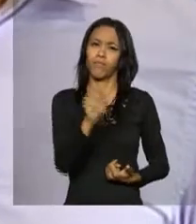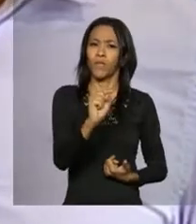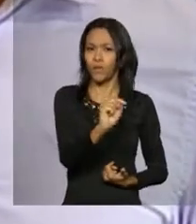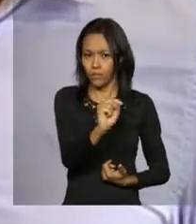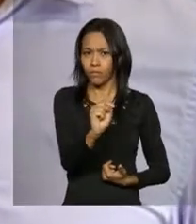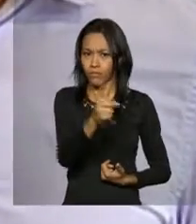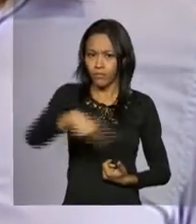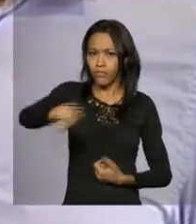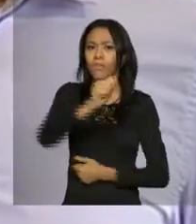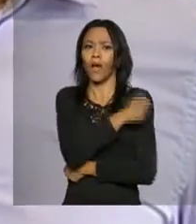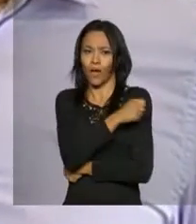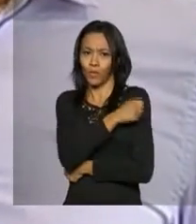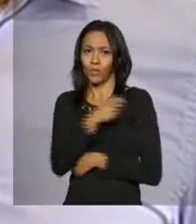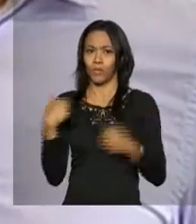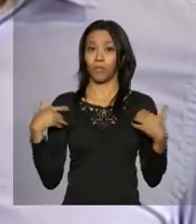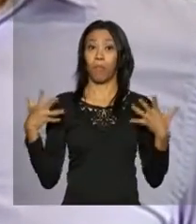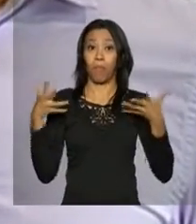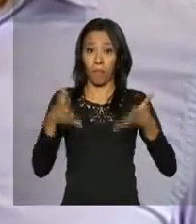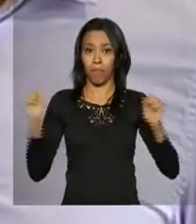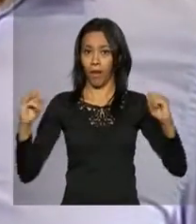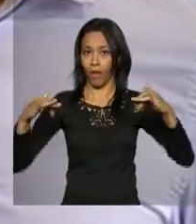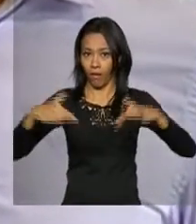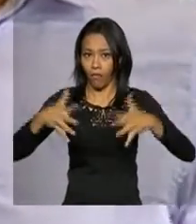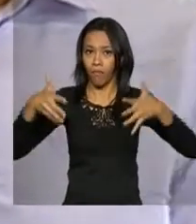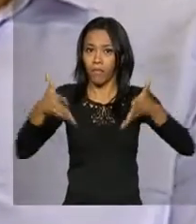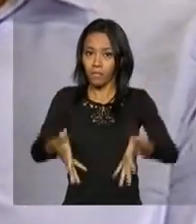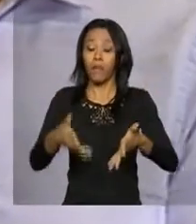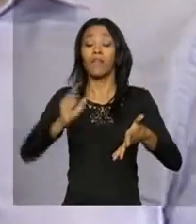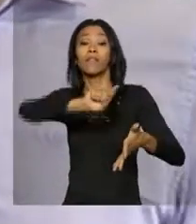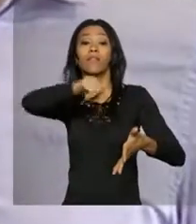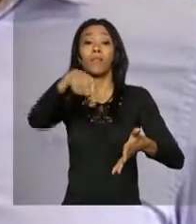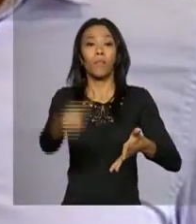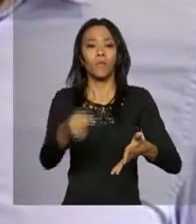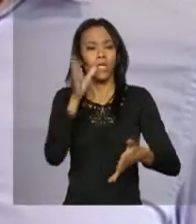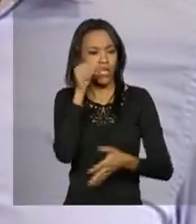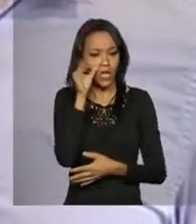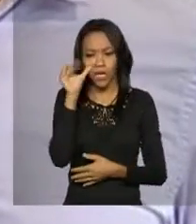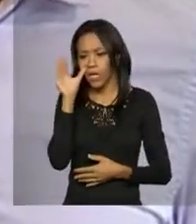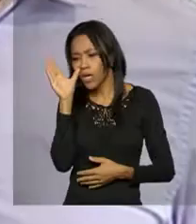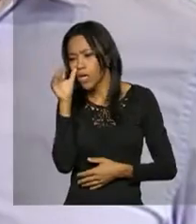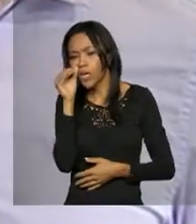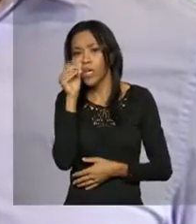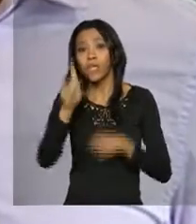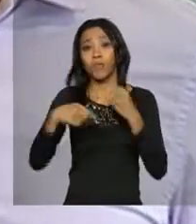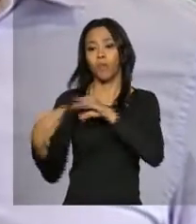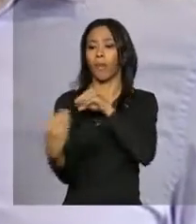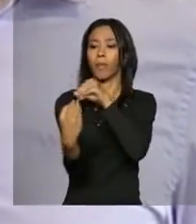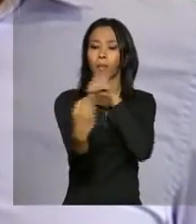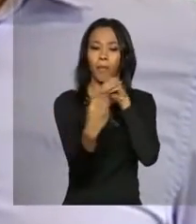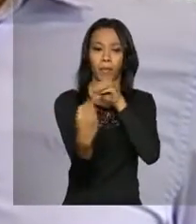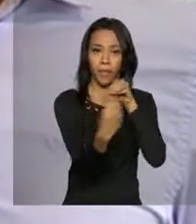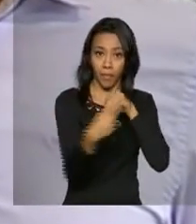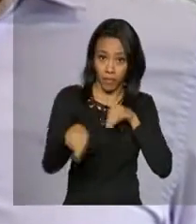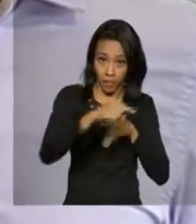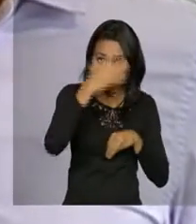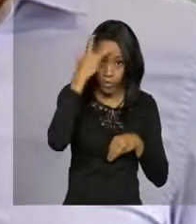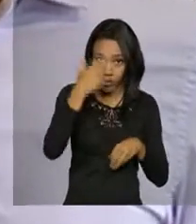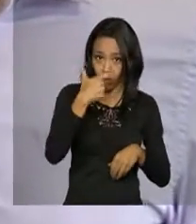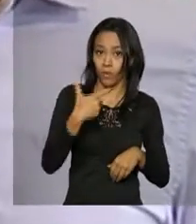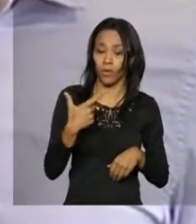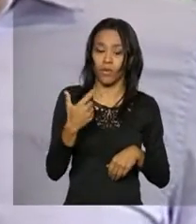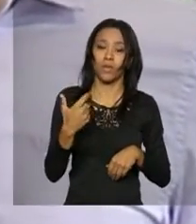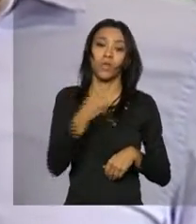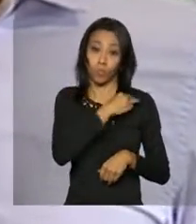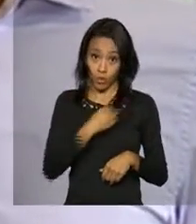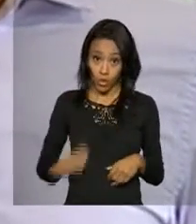participaram do evento. Em seguida, o ministro fez uma vistoria aqui, conversou com a população aqui no entorno do colégio.